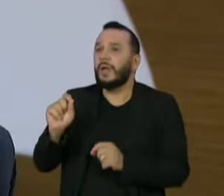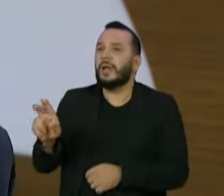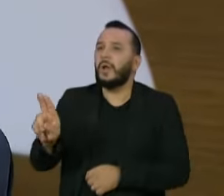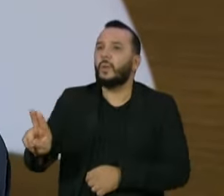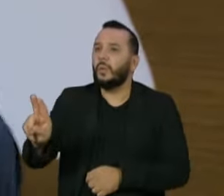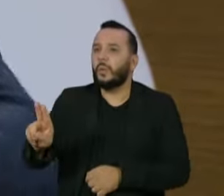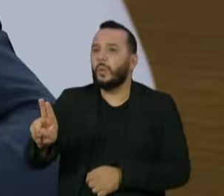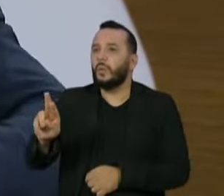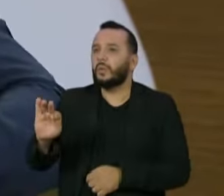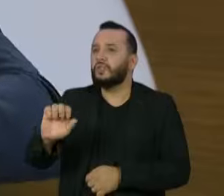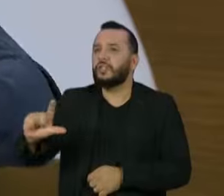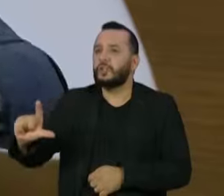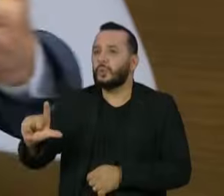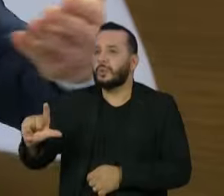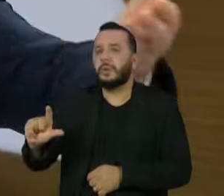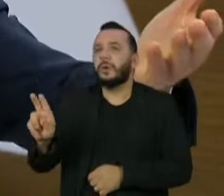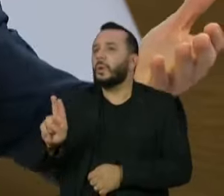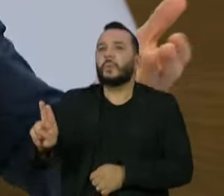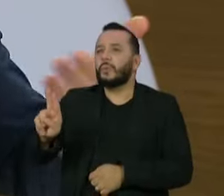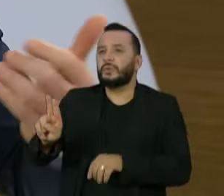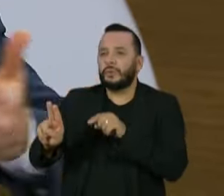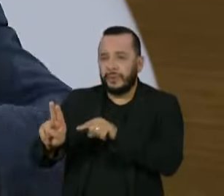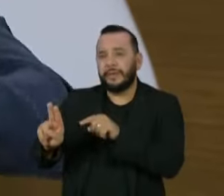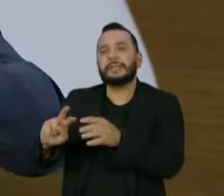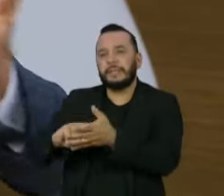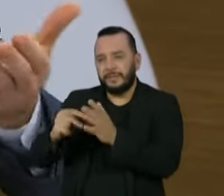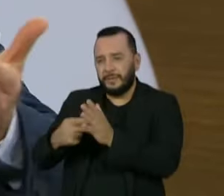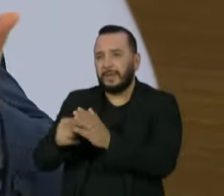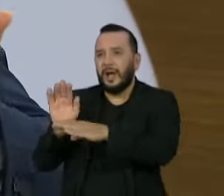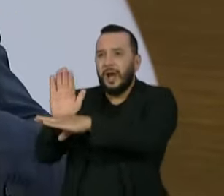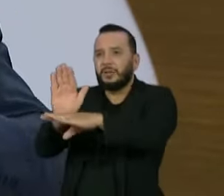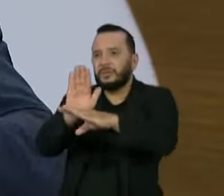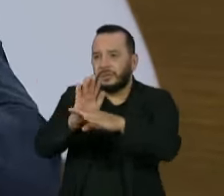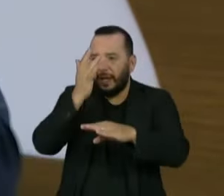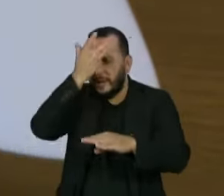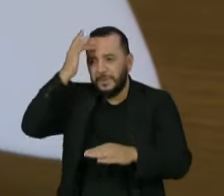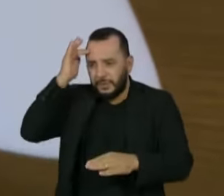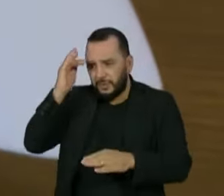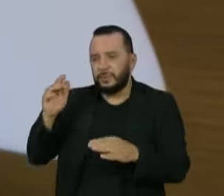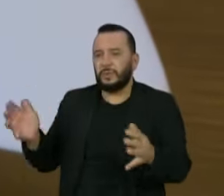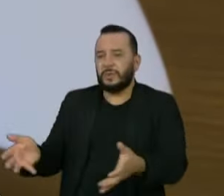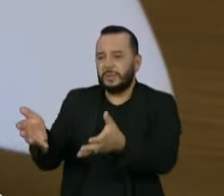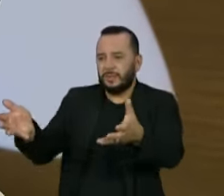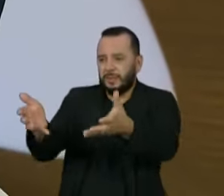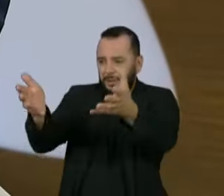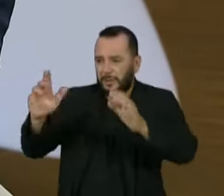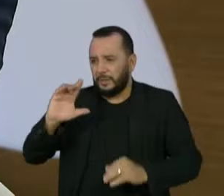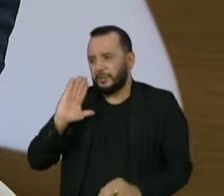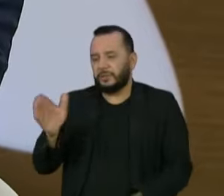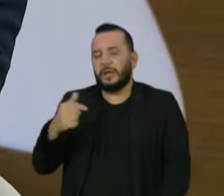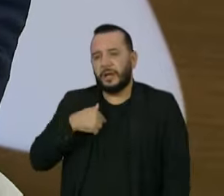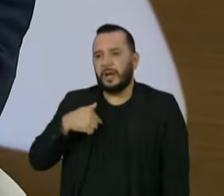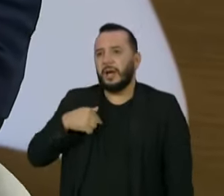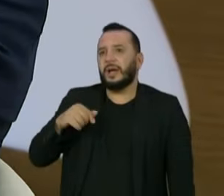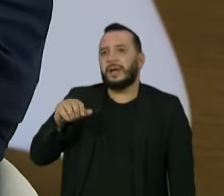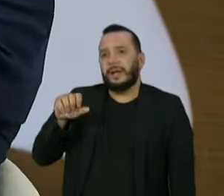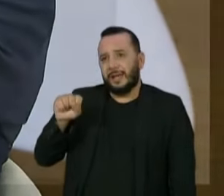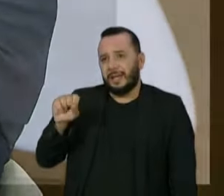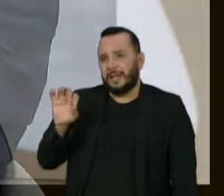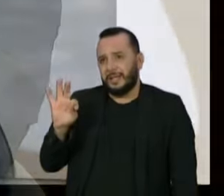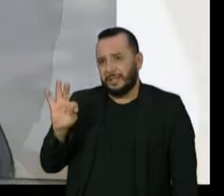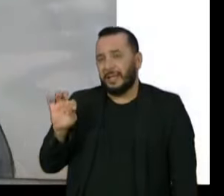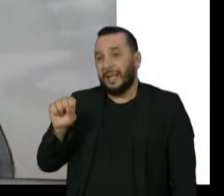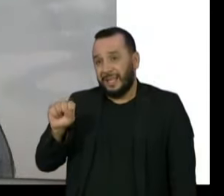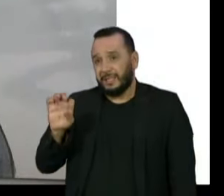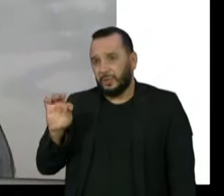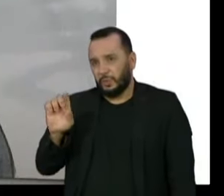Útil é aquilo que você vai alcançar o maior número de pessoas, vai beneficiar. Então, para Stuart Mill, era razoável você matar uma pessoa